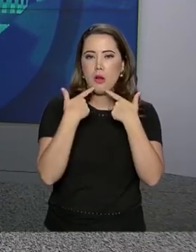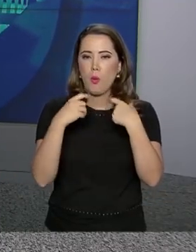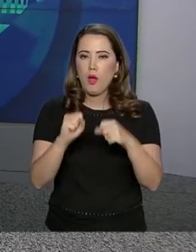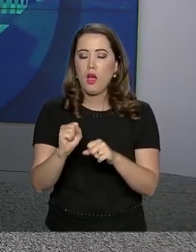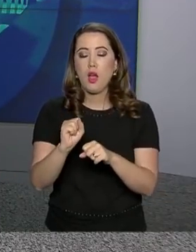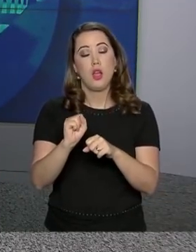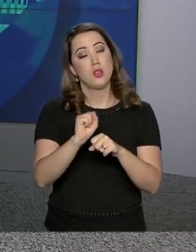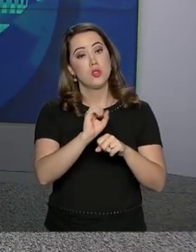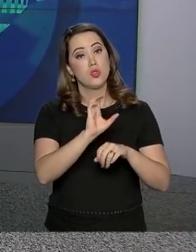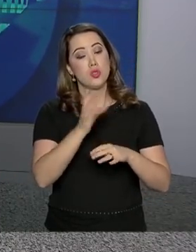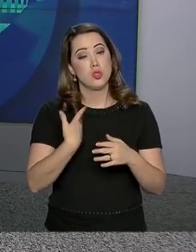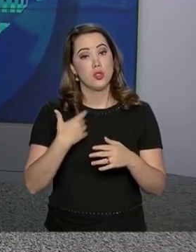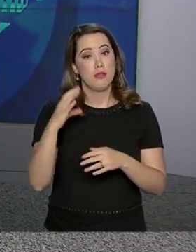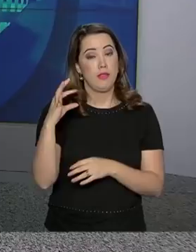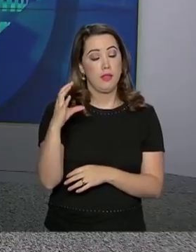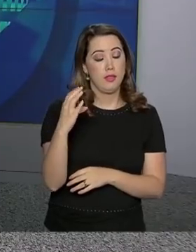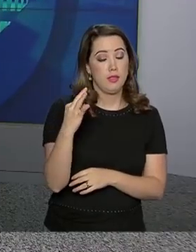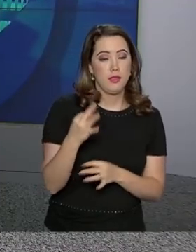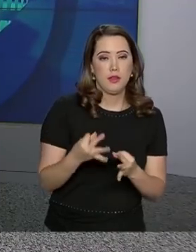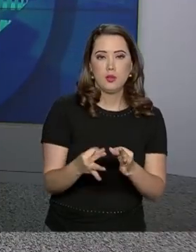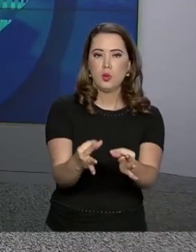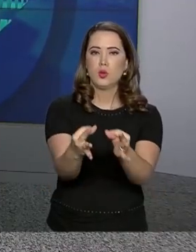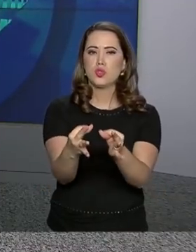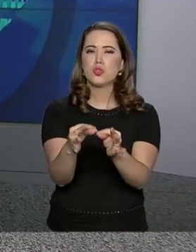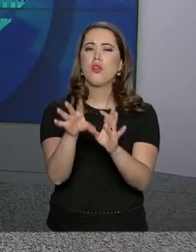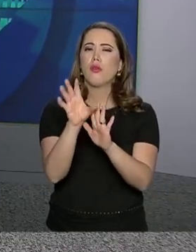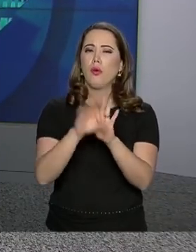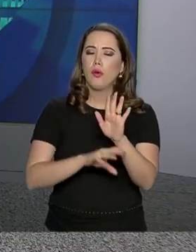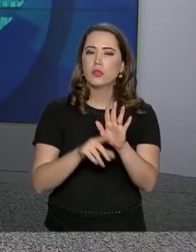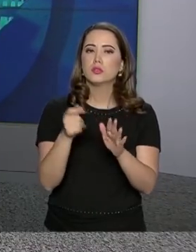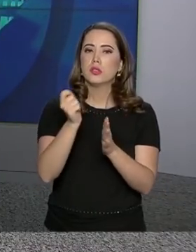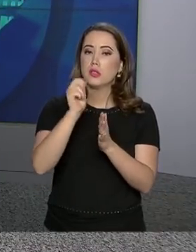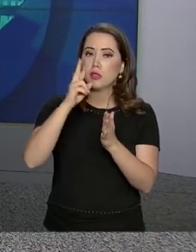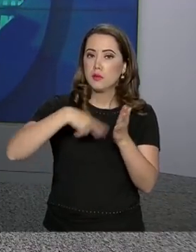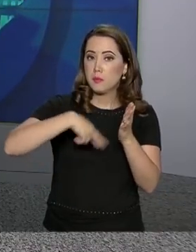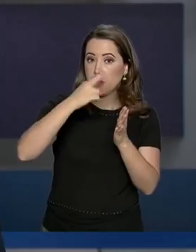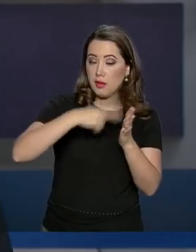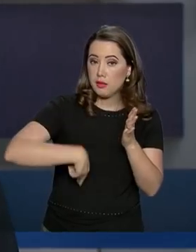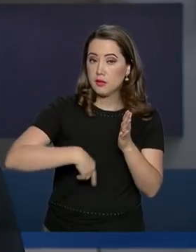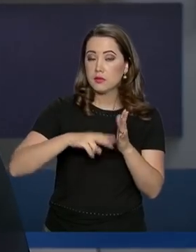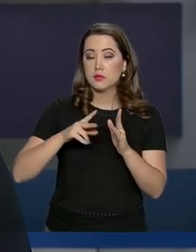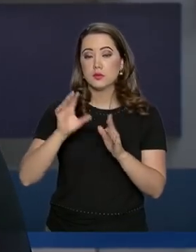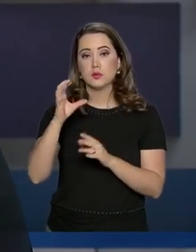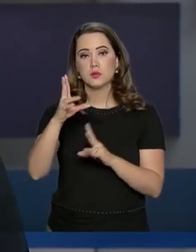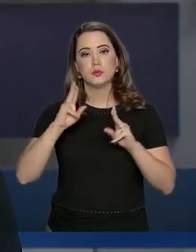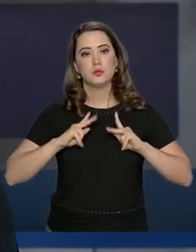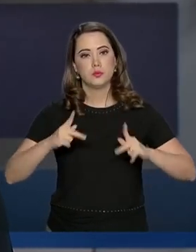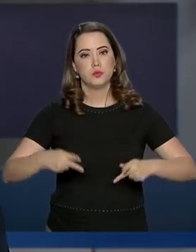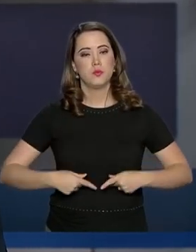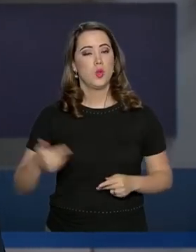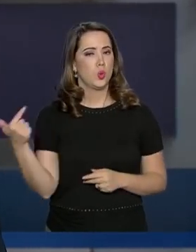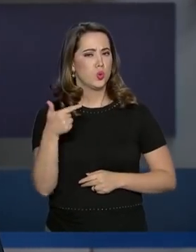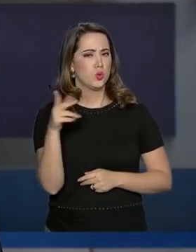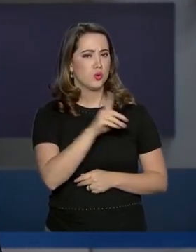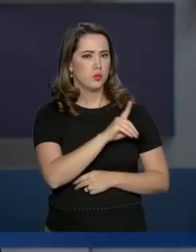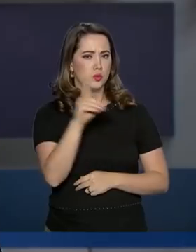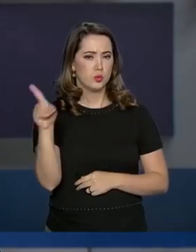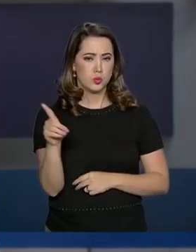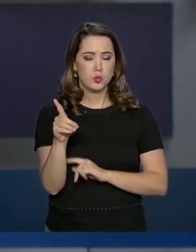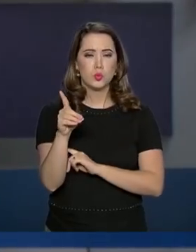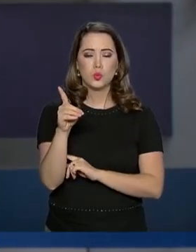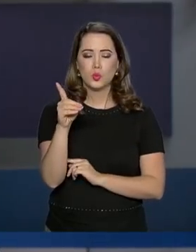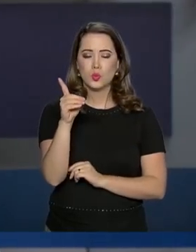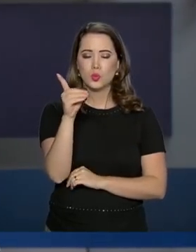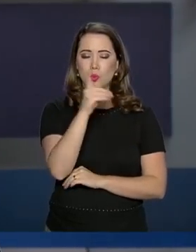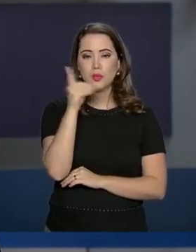códigos e suas tecnologias, redação e ciências humanas e suas tecnologias. No segundo domingo será a vez das provas de